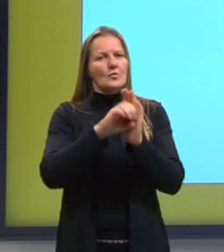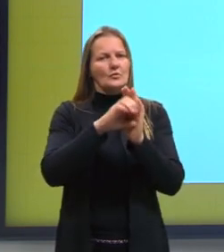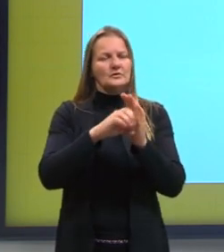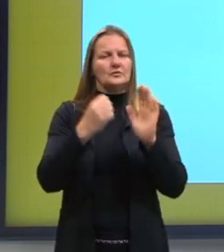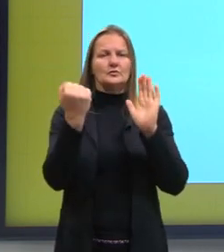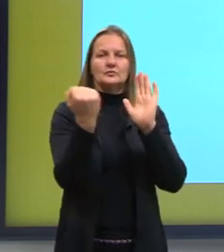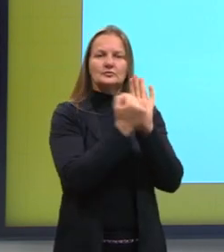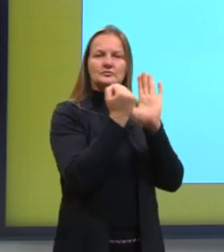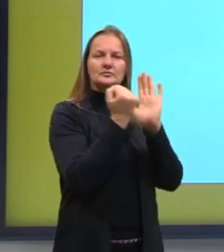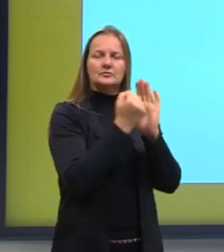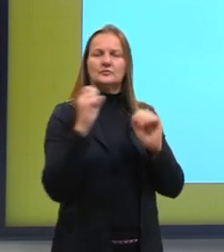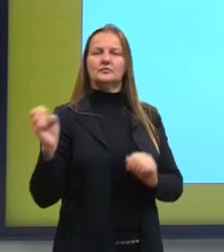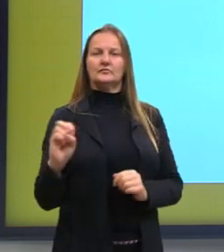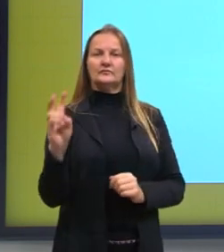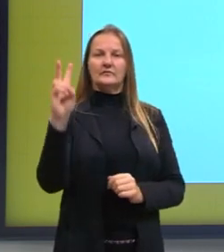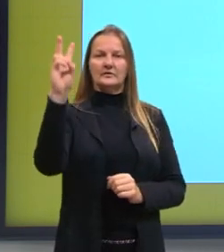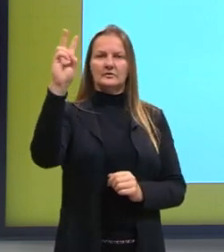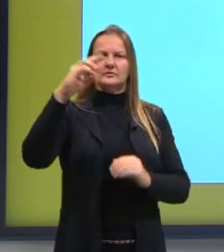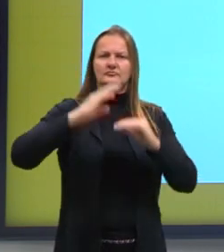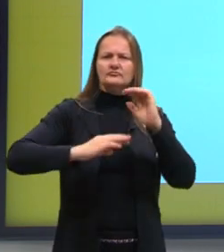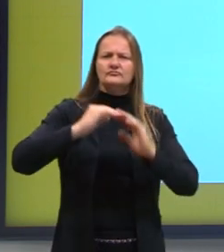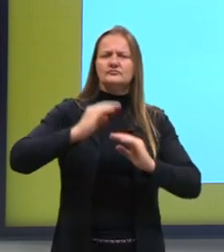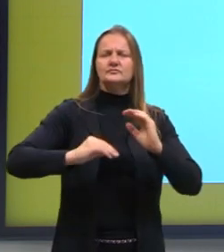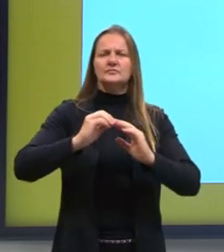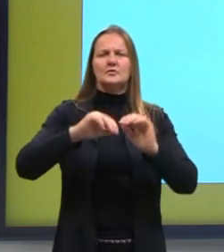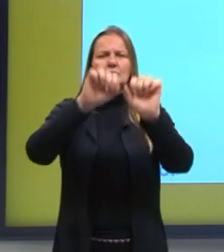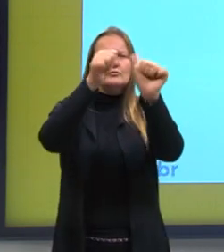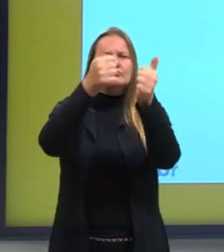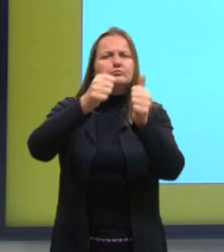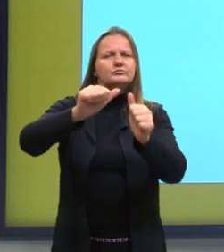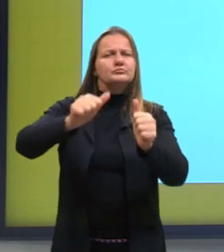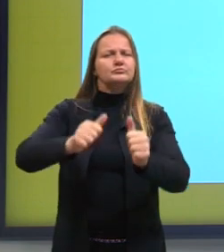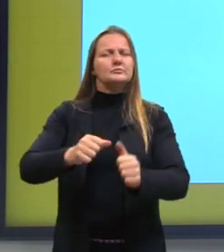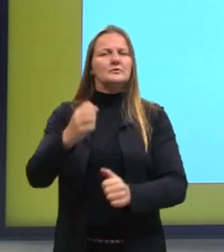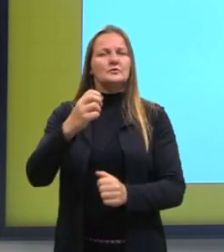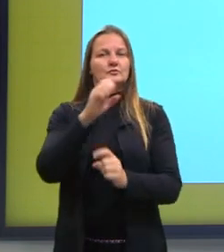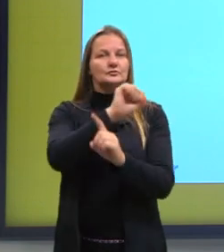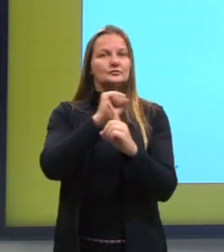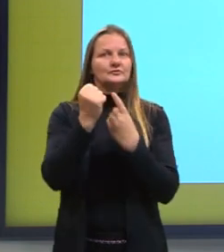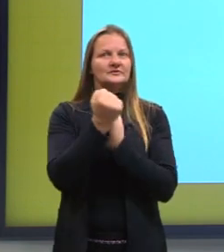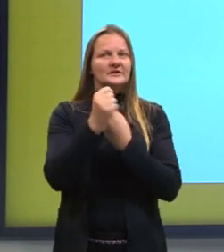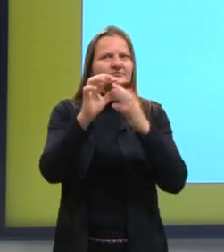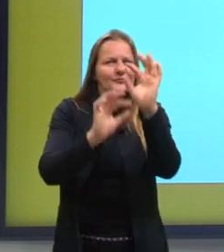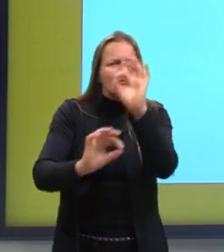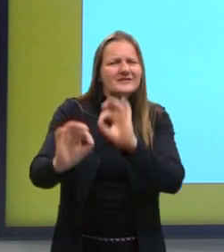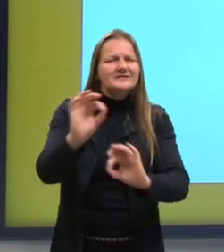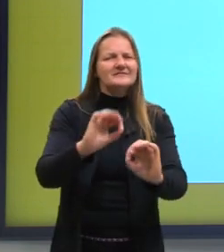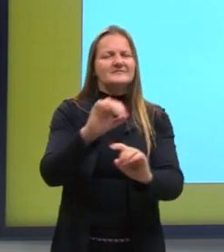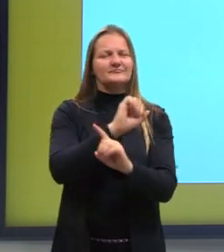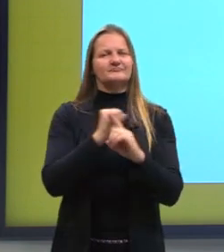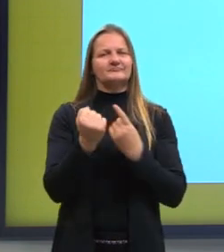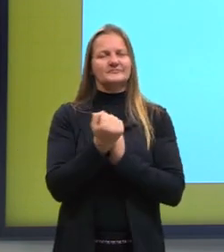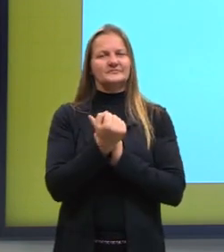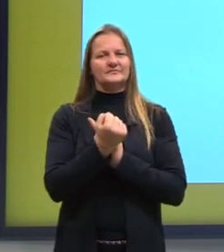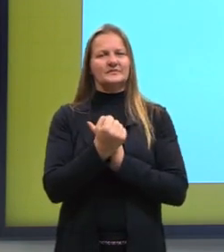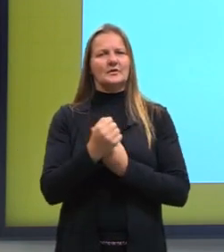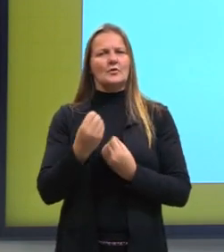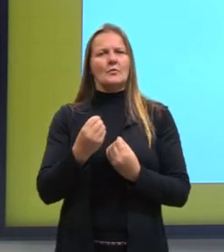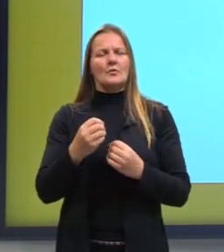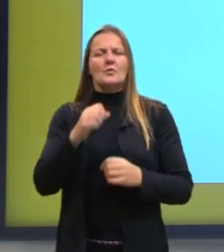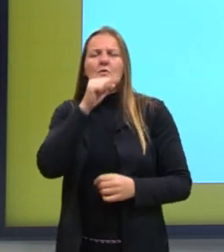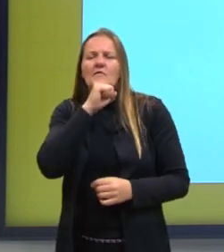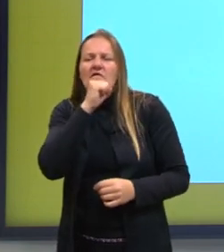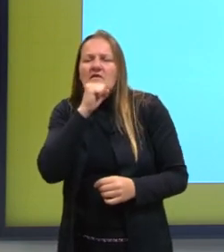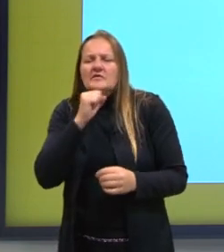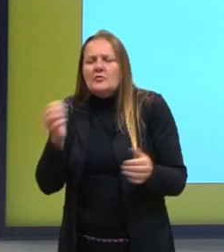símbolos, valores, atitudes que modelam uma sociedade. Então, esses símbolos, esses valores, como nós tratamos os idosos,